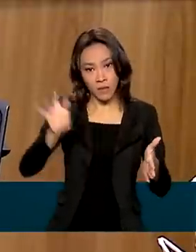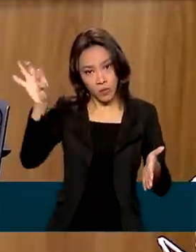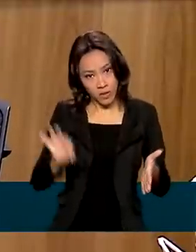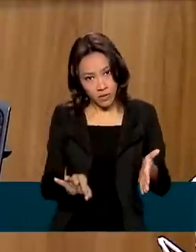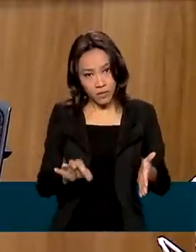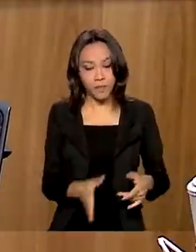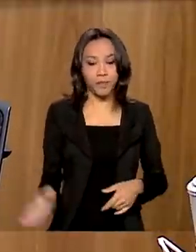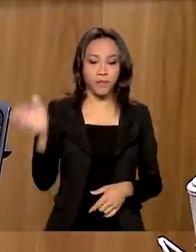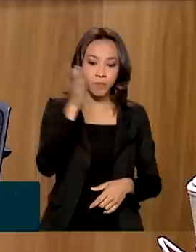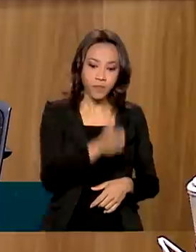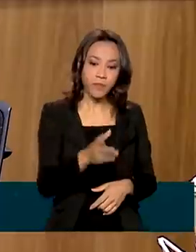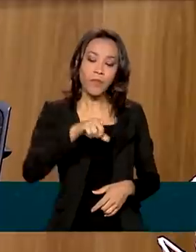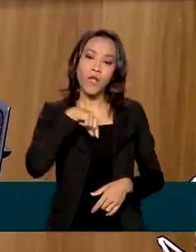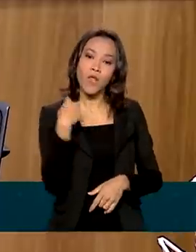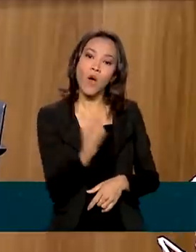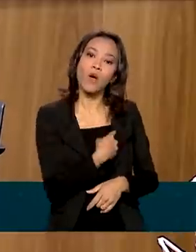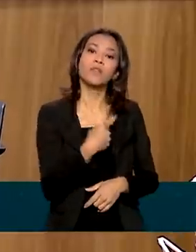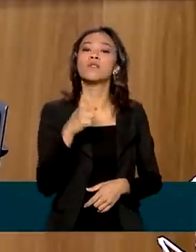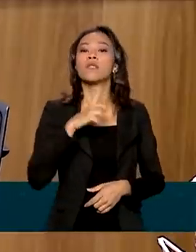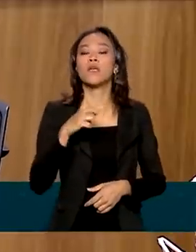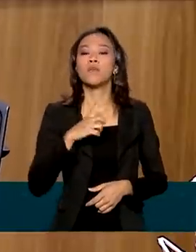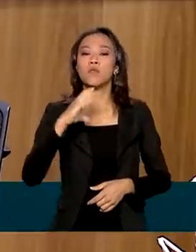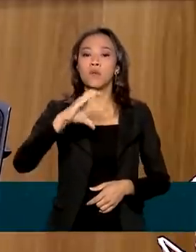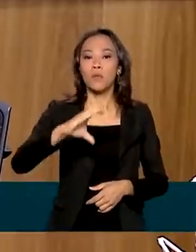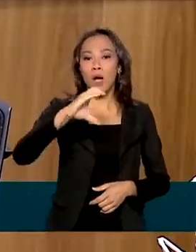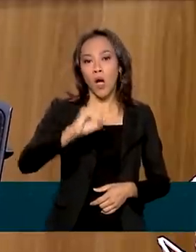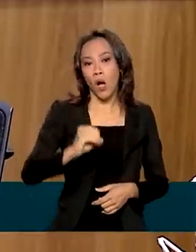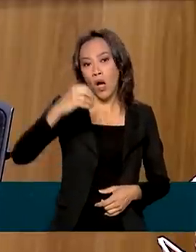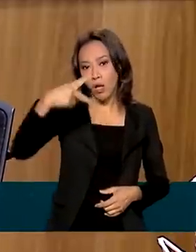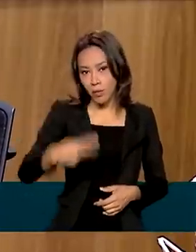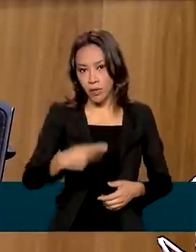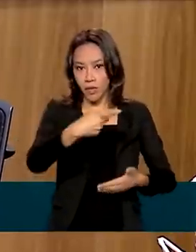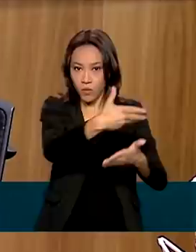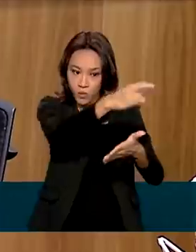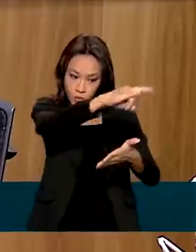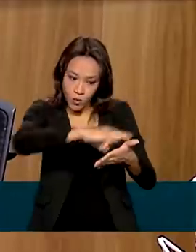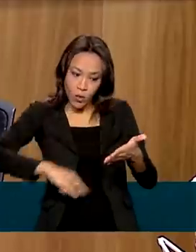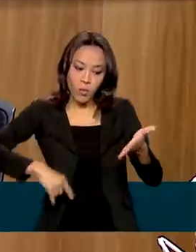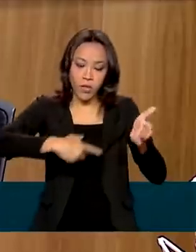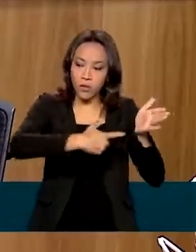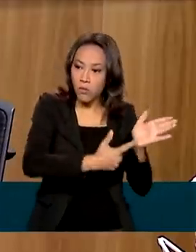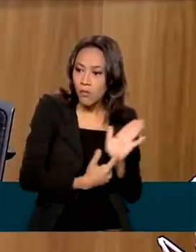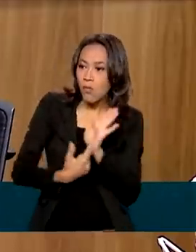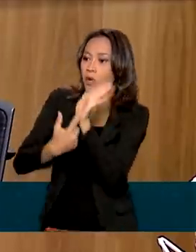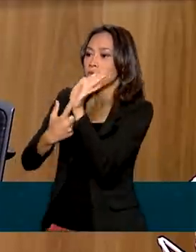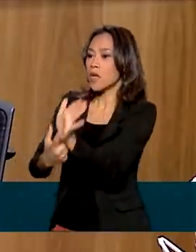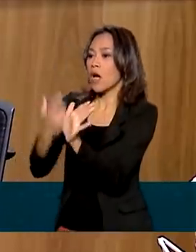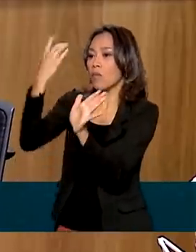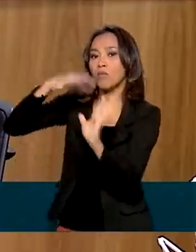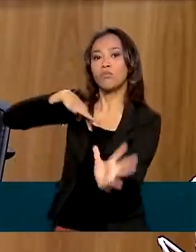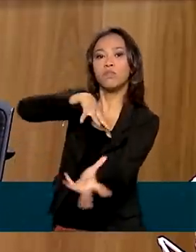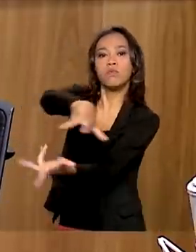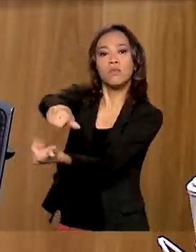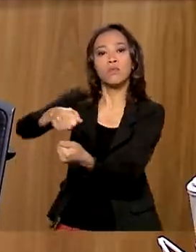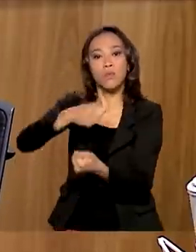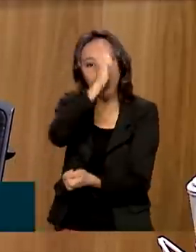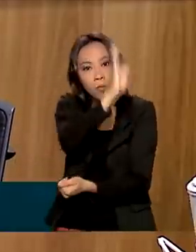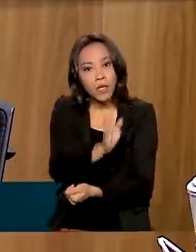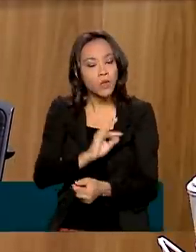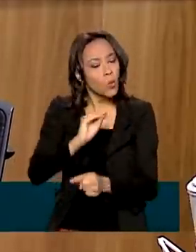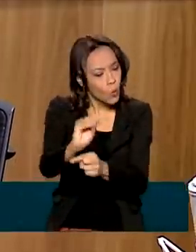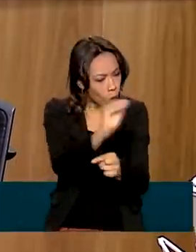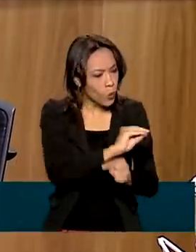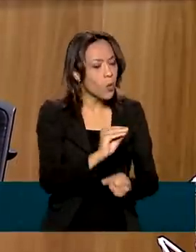desenhando uma cópia que a gente possa aproveitar aquele espaço para mostrar a todo mundo um Brasil que cuida das suas